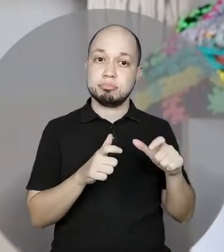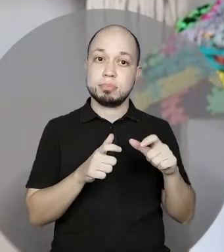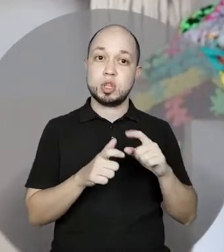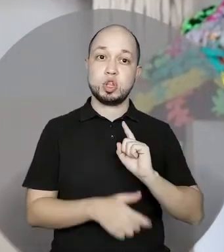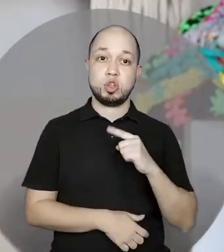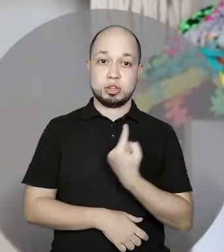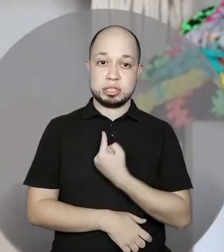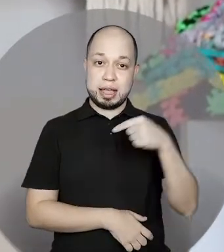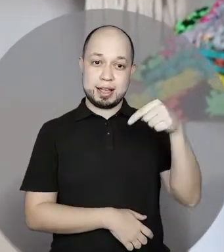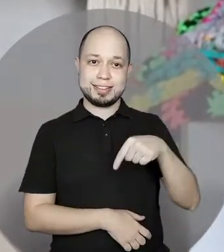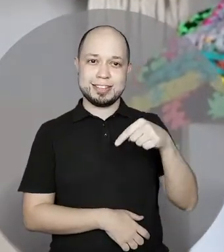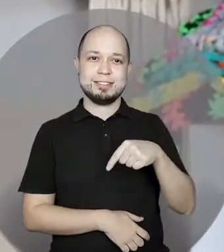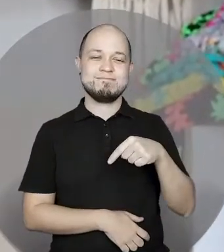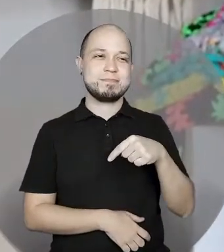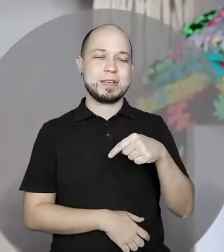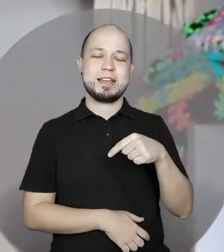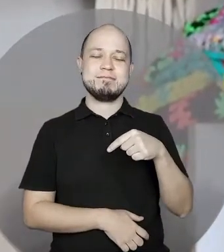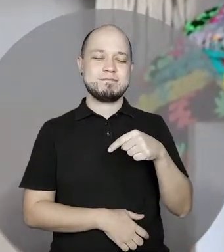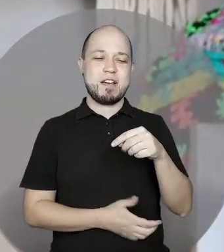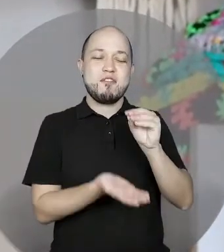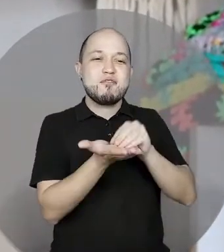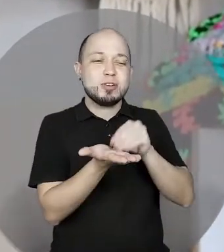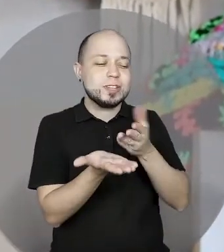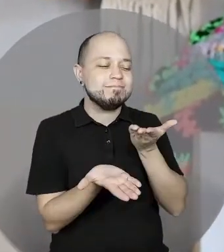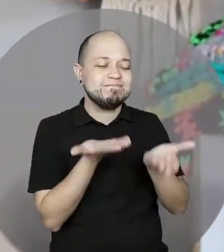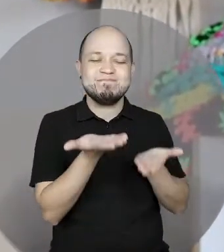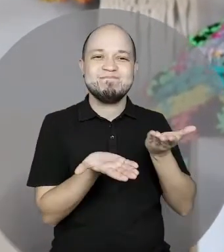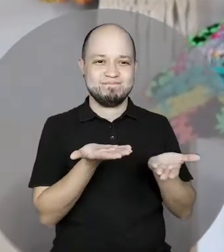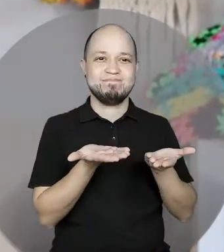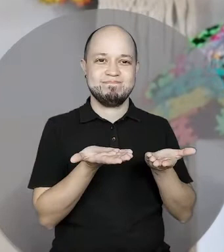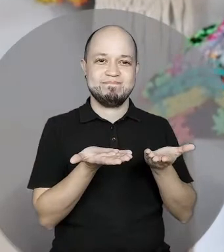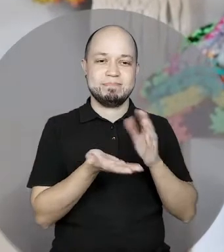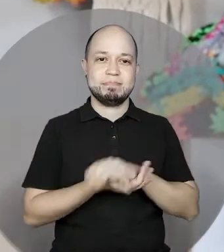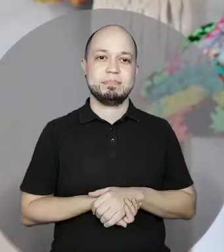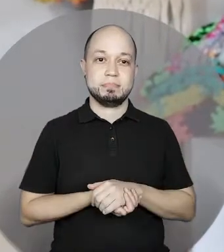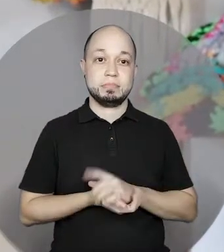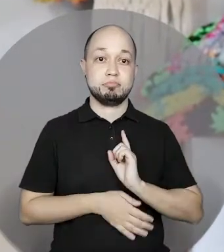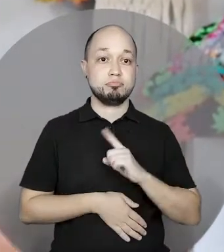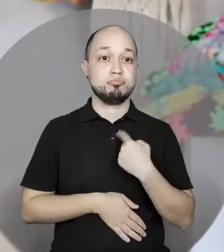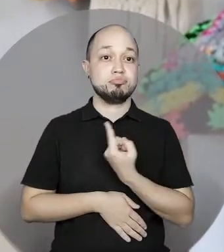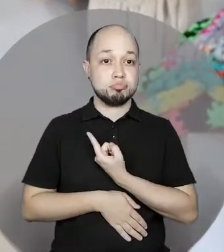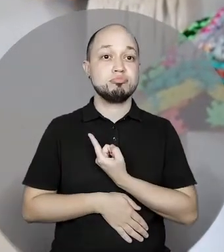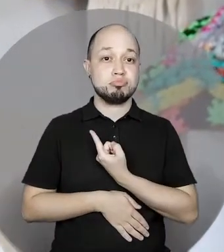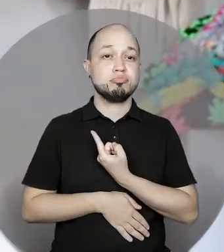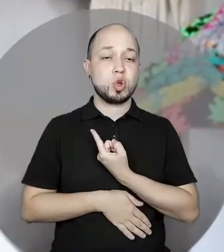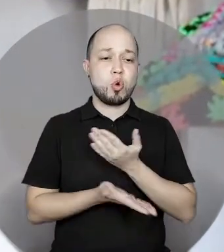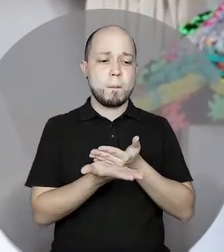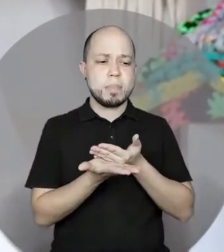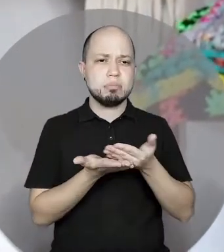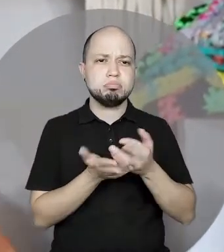é muito desassistido. E nós entramos em reunião com a